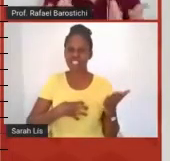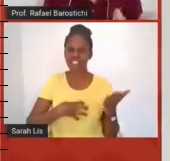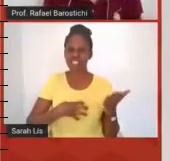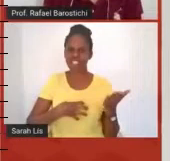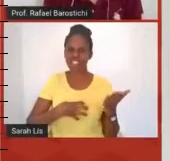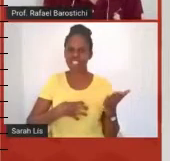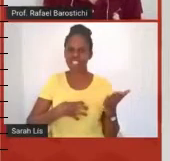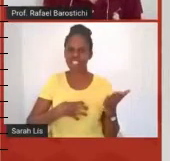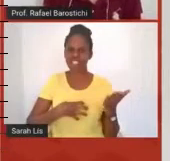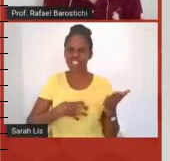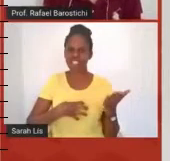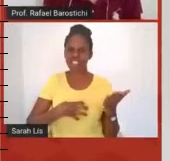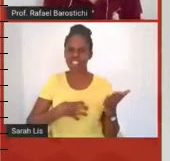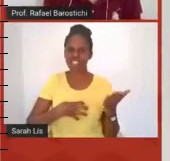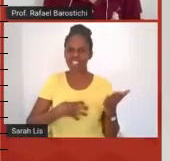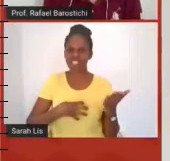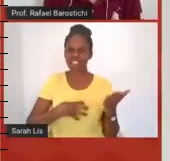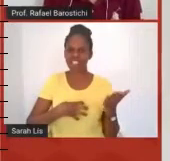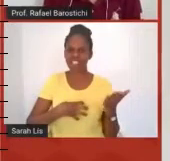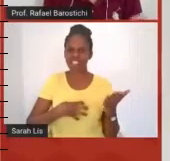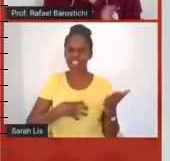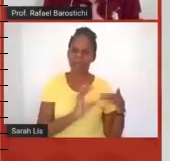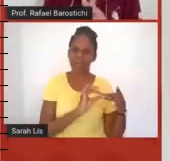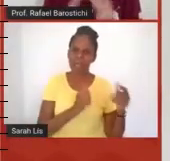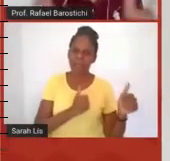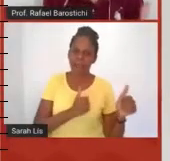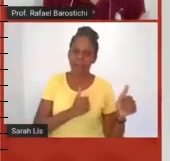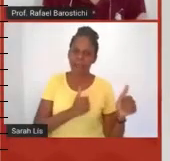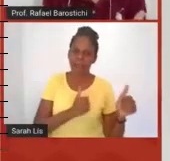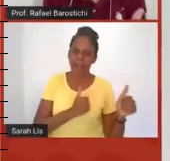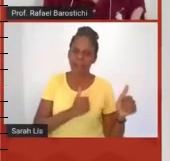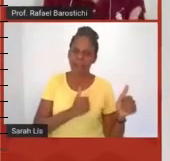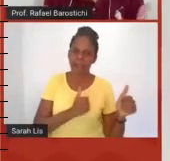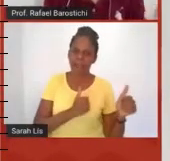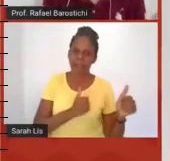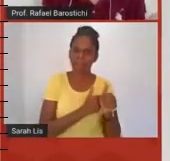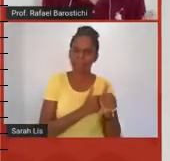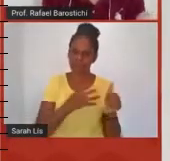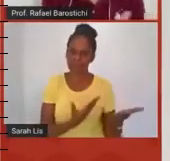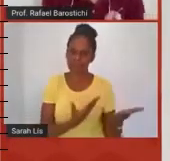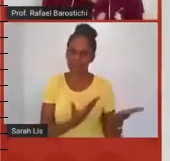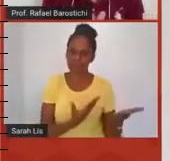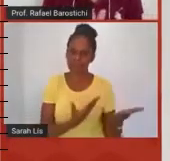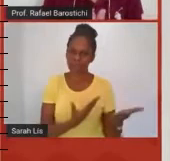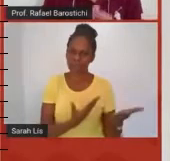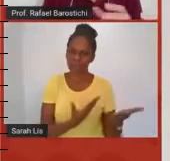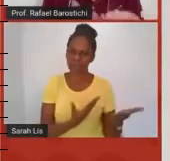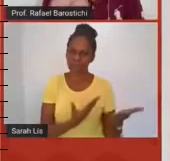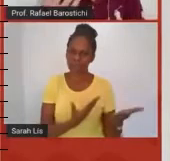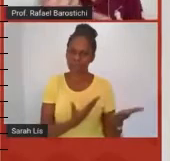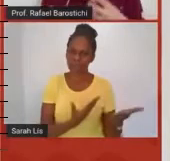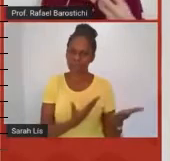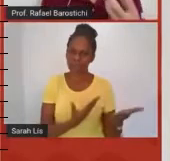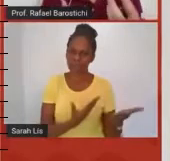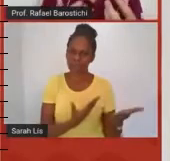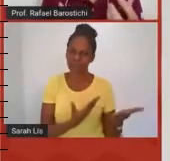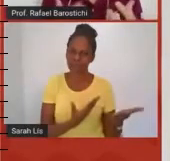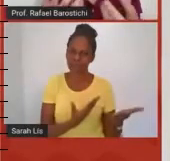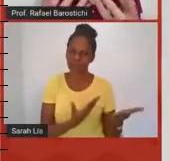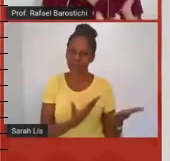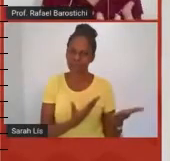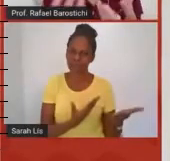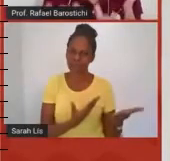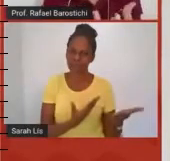por mais paradoxal que seja isso, porque a gente não tinha o contato presencial, mas a gente